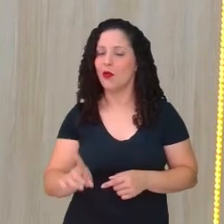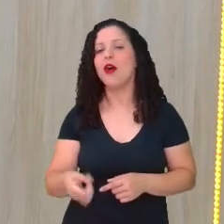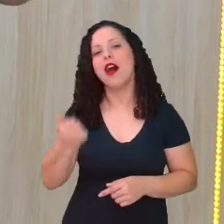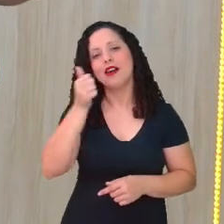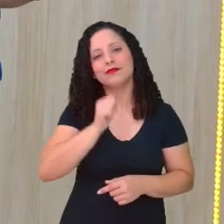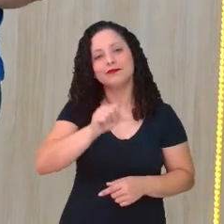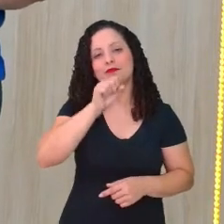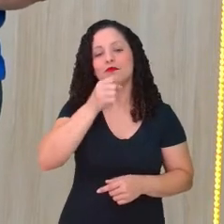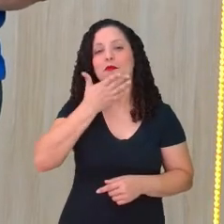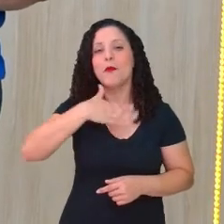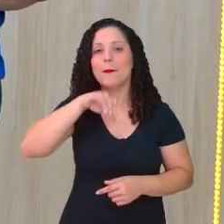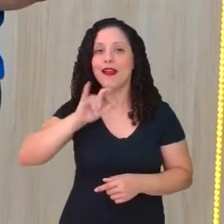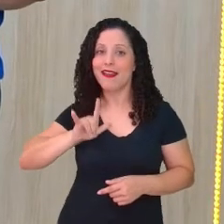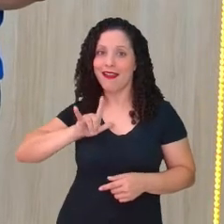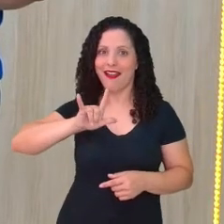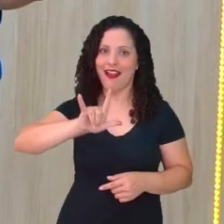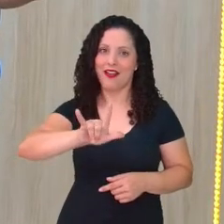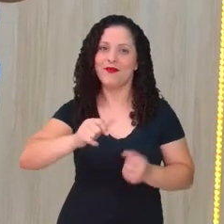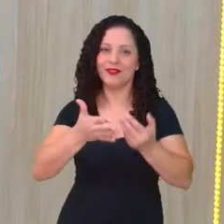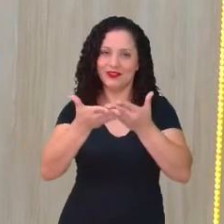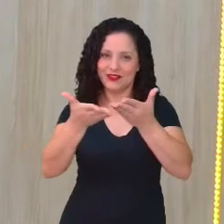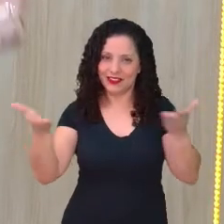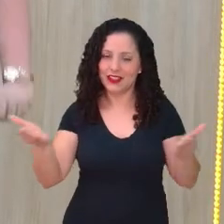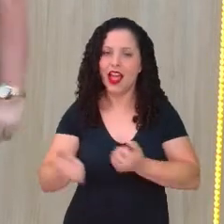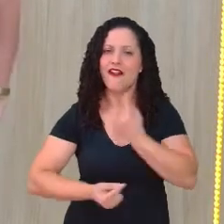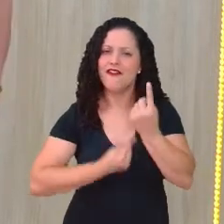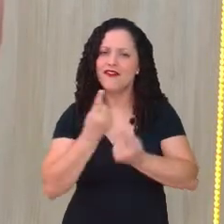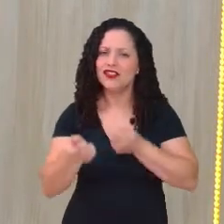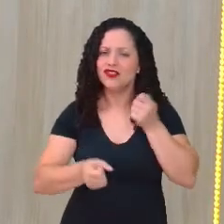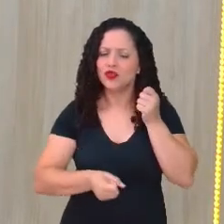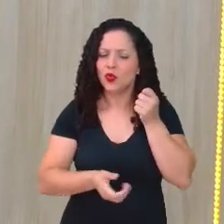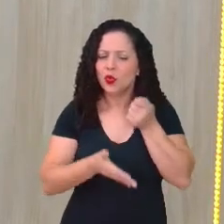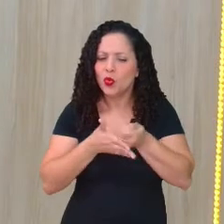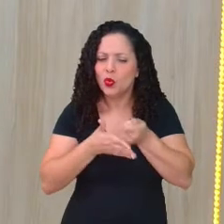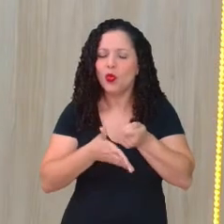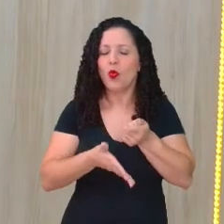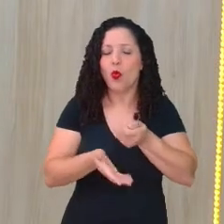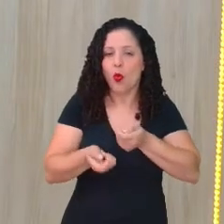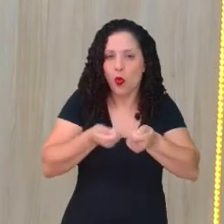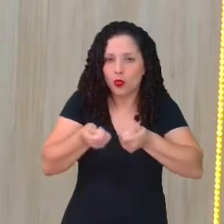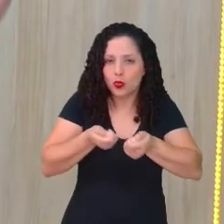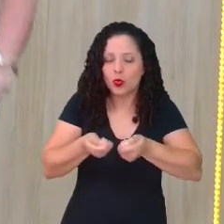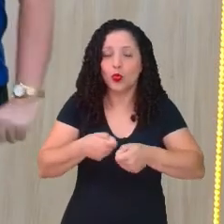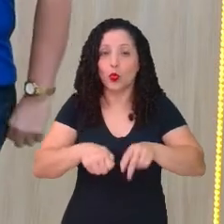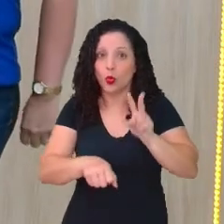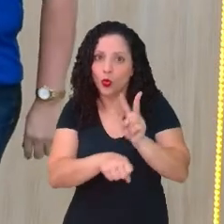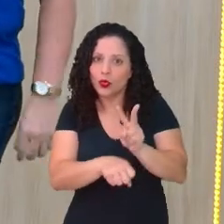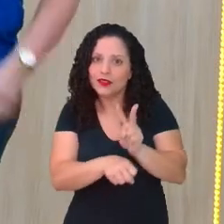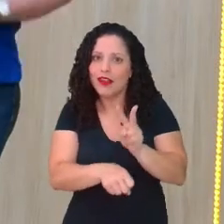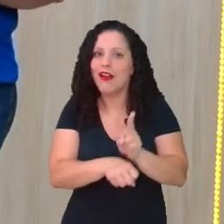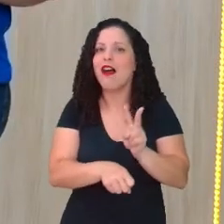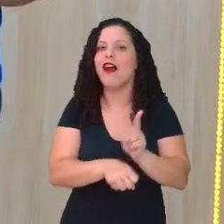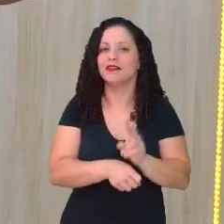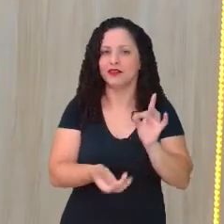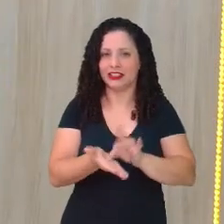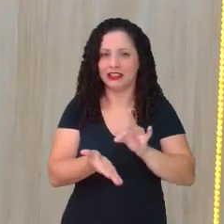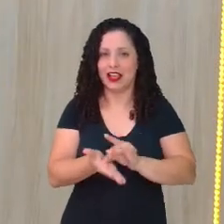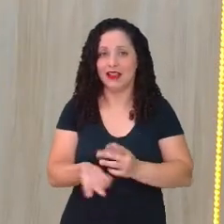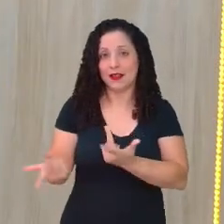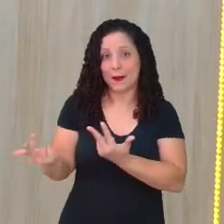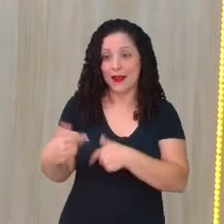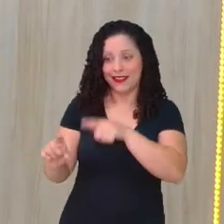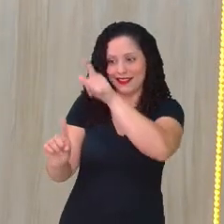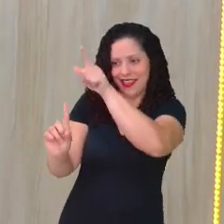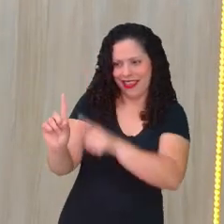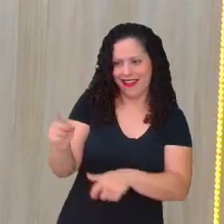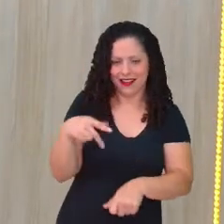amam vocês. E que eles, às vezes, cuidam até demais, não é mesmo? Clarice tinha esse sentimento pelos filhos. Ela dizia